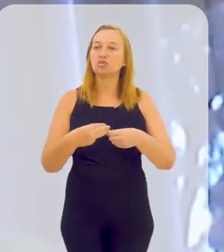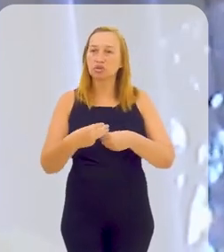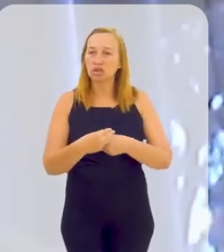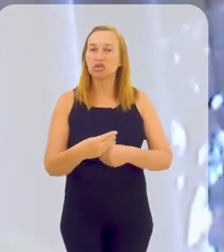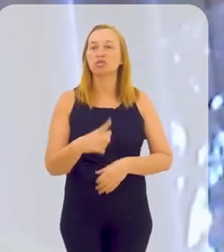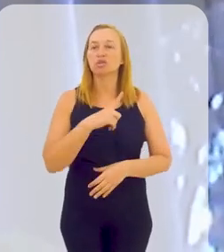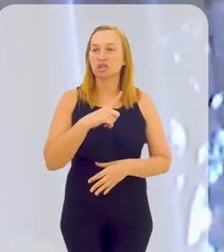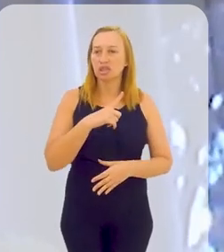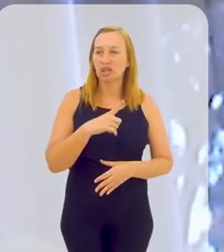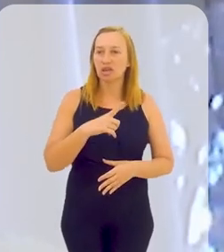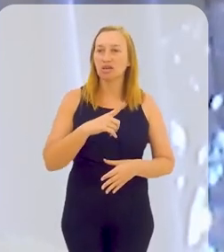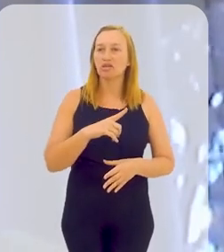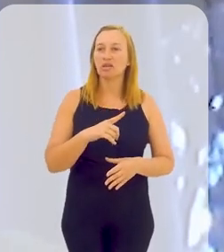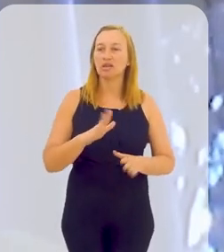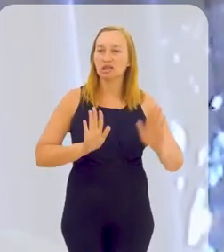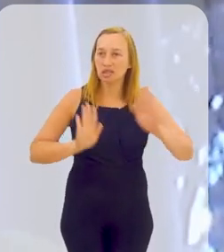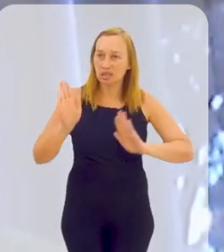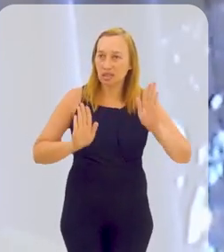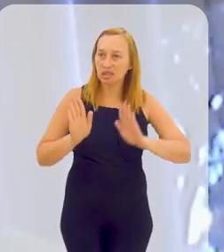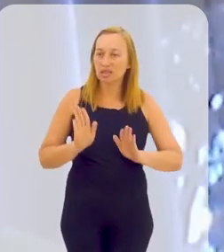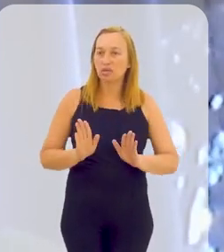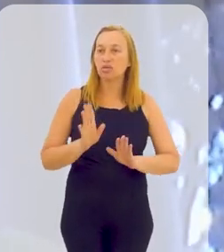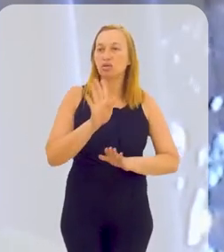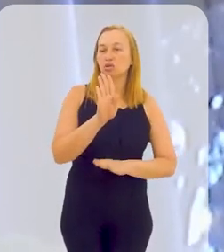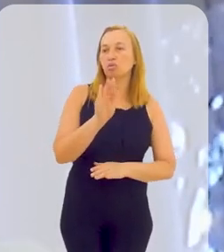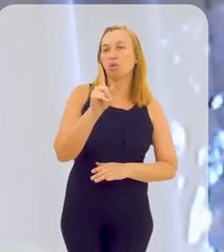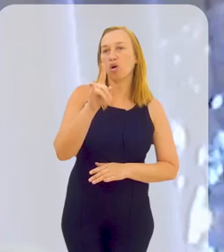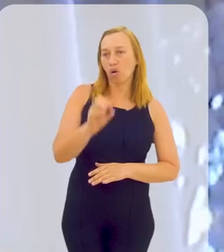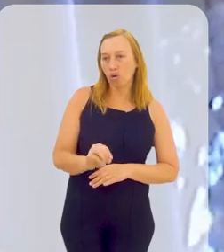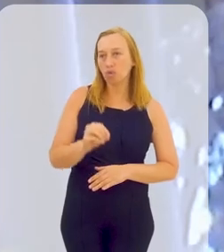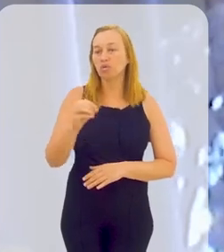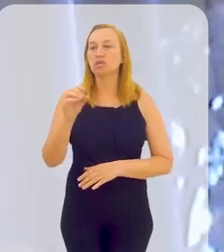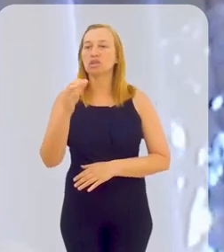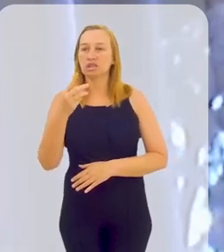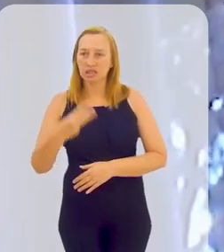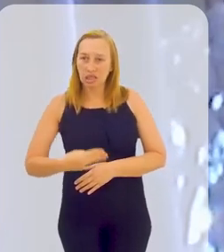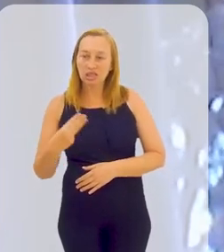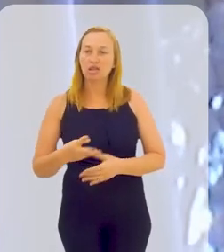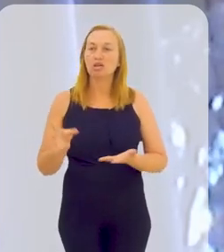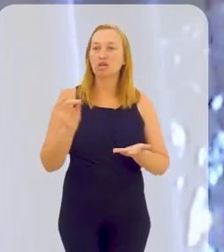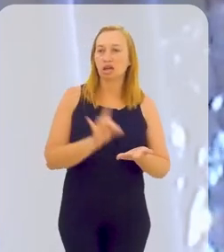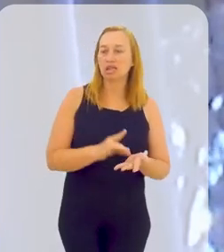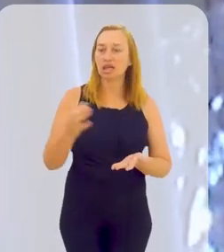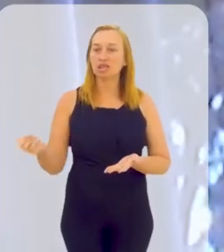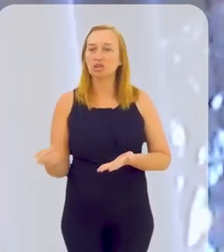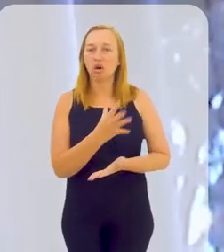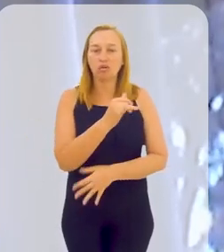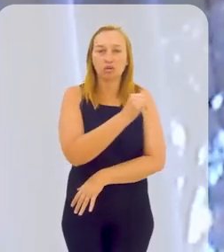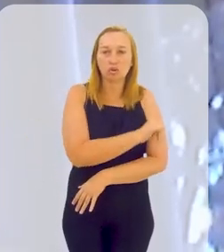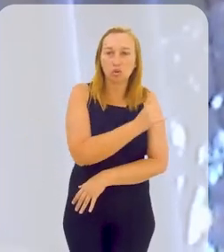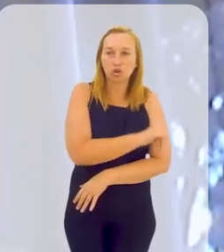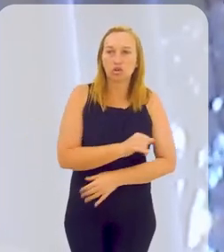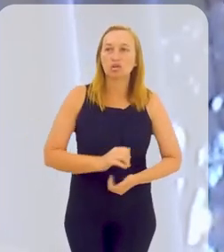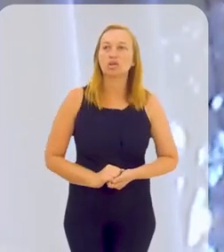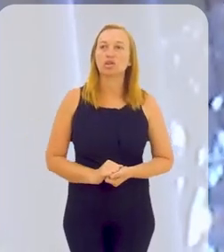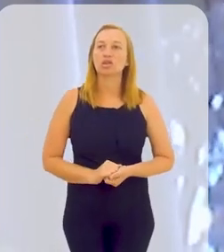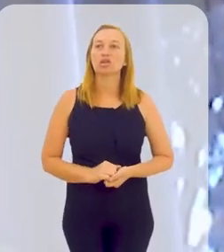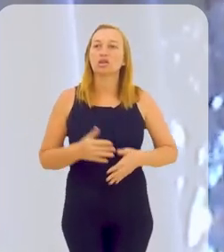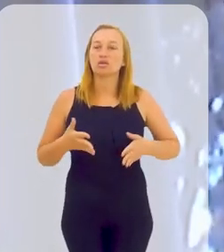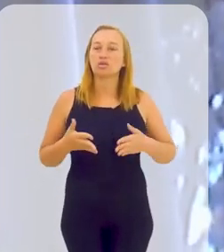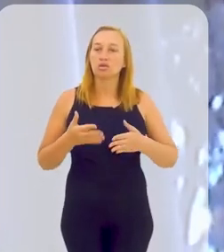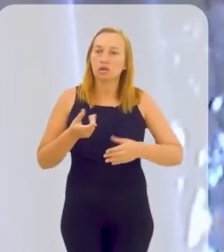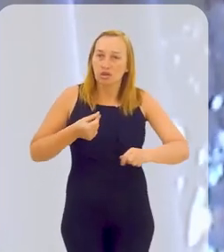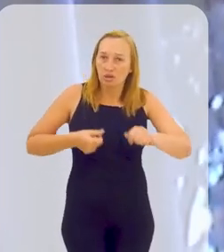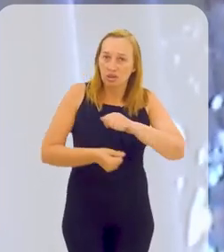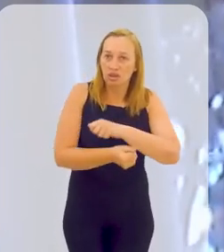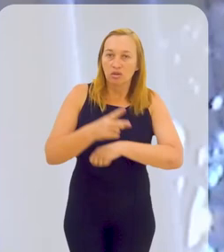quando houve essa relicitação do bloco 3. Então essa nova realidade do saneamento do Rio, com uma perspectiva de